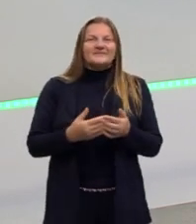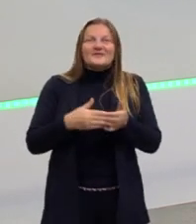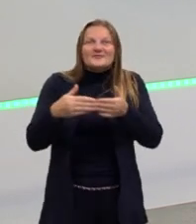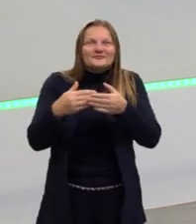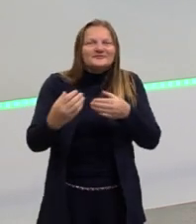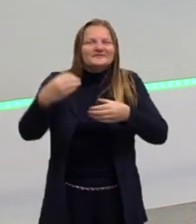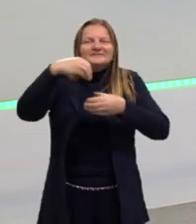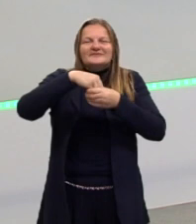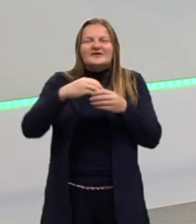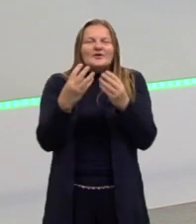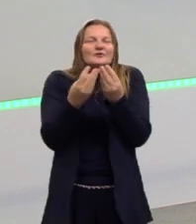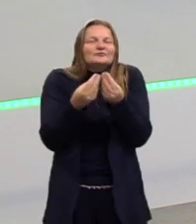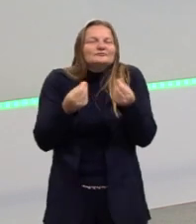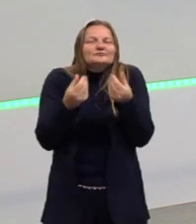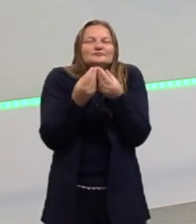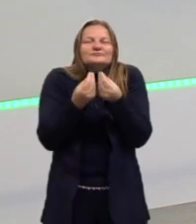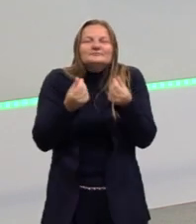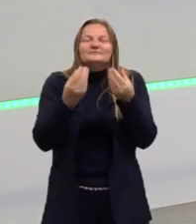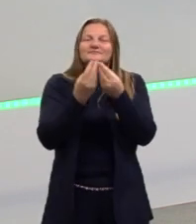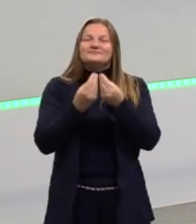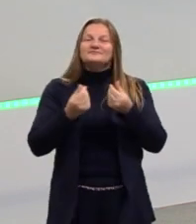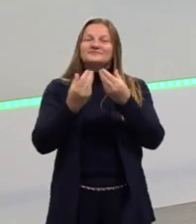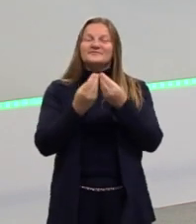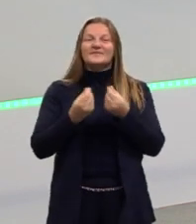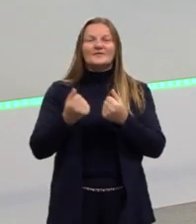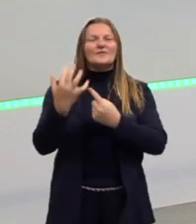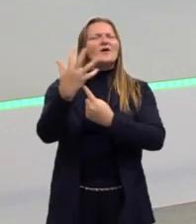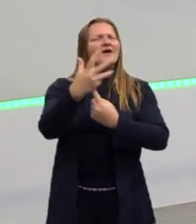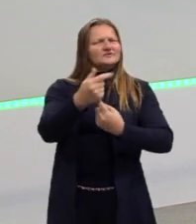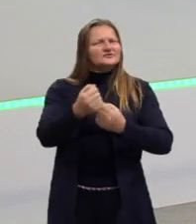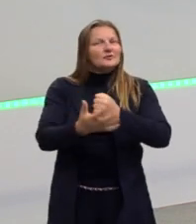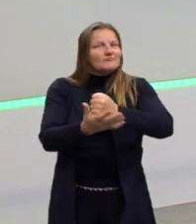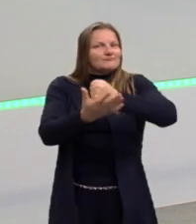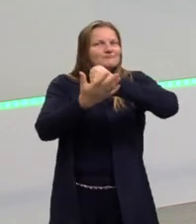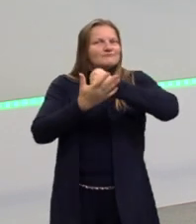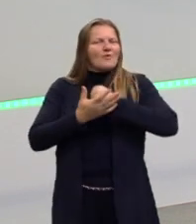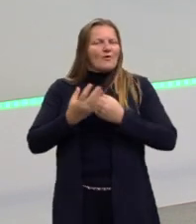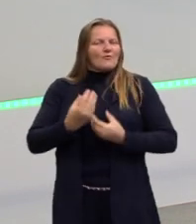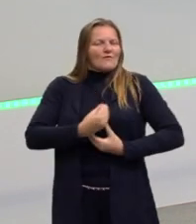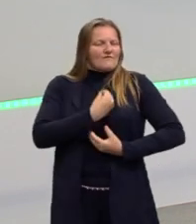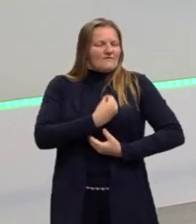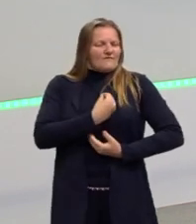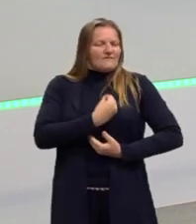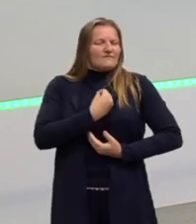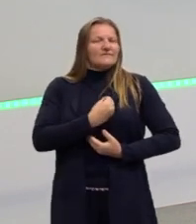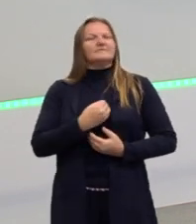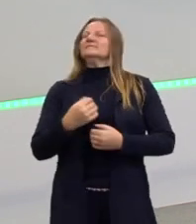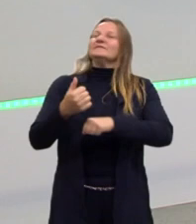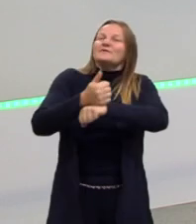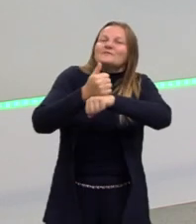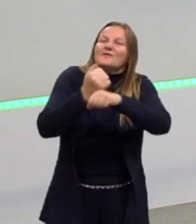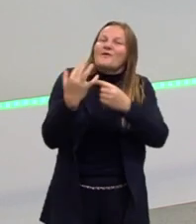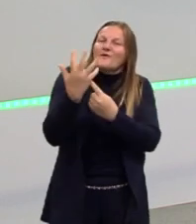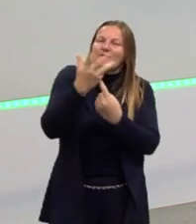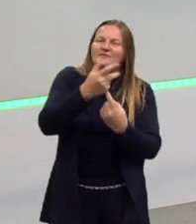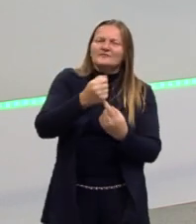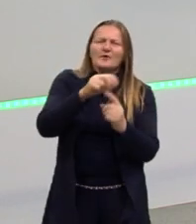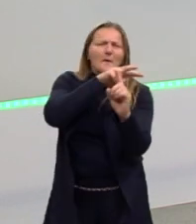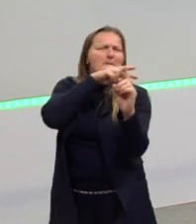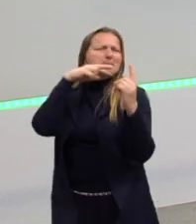da sensibilidade. E o artista traz isso para nós. O artista é um camarada que vê o mundo de outras